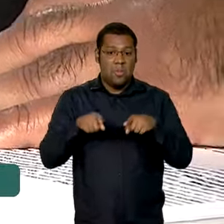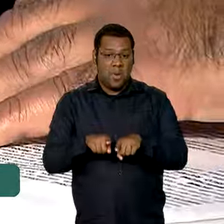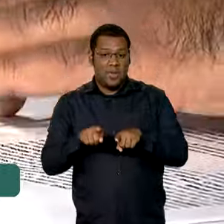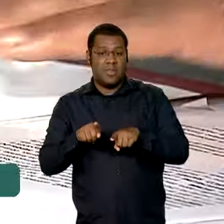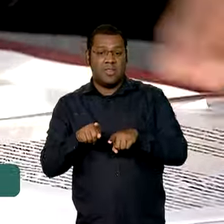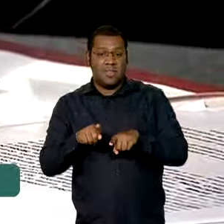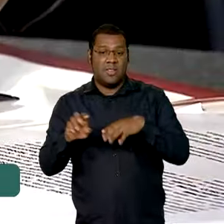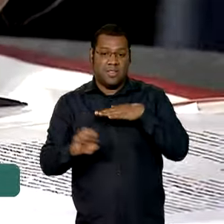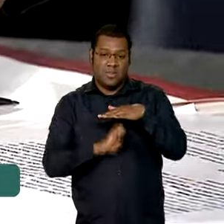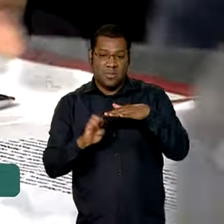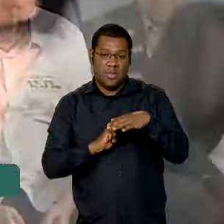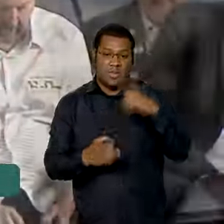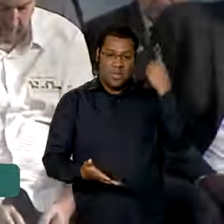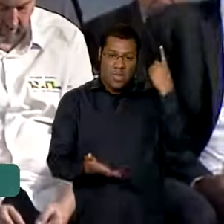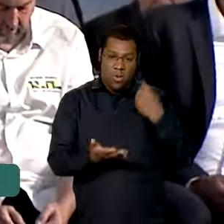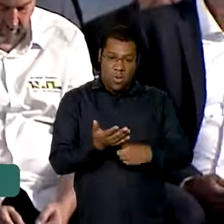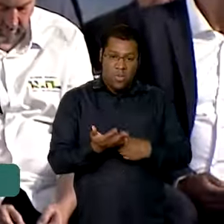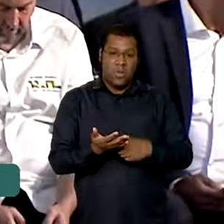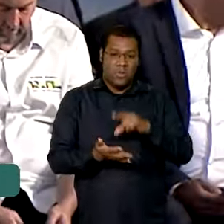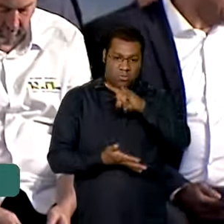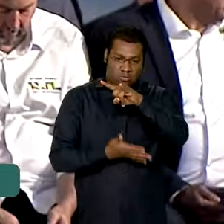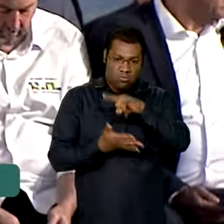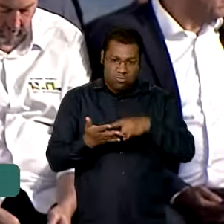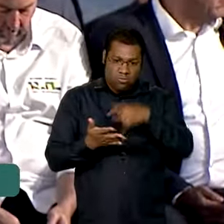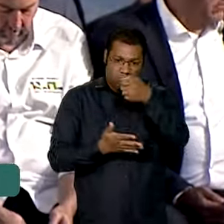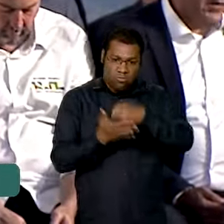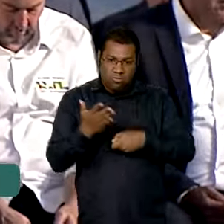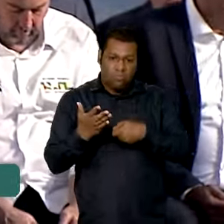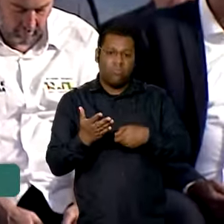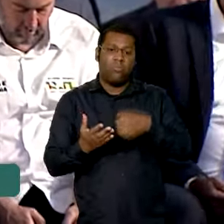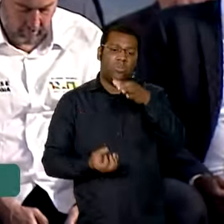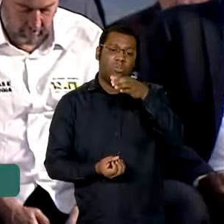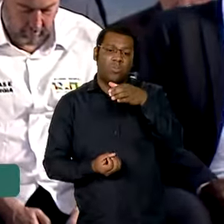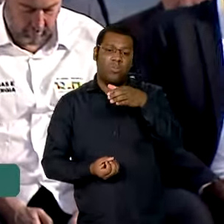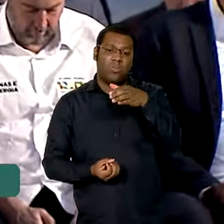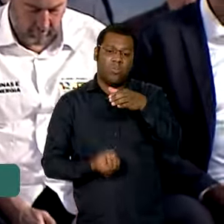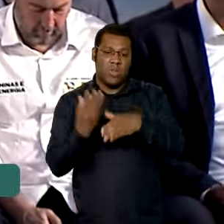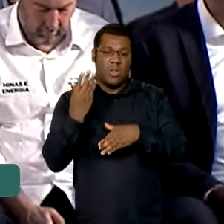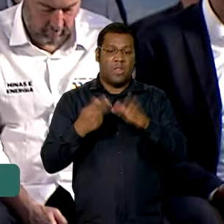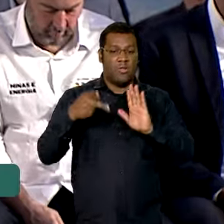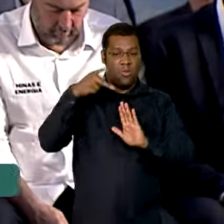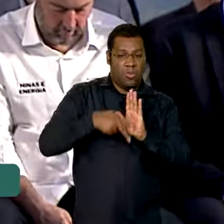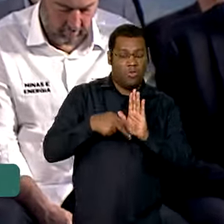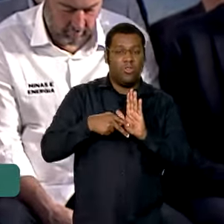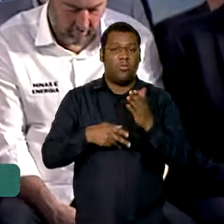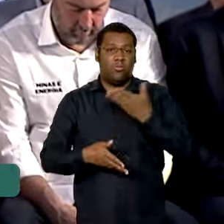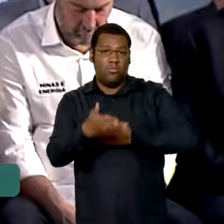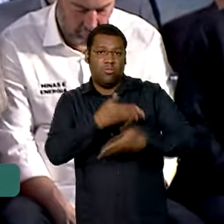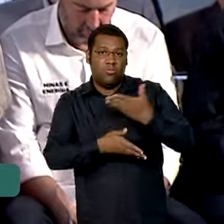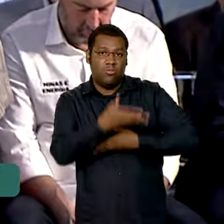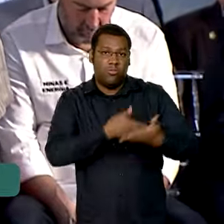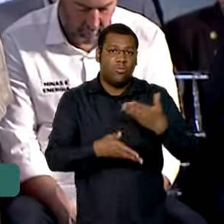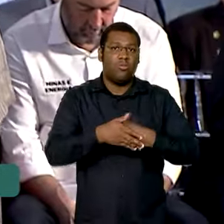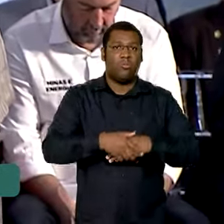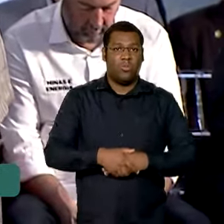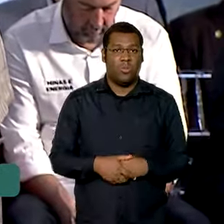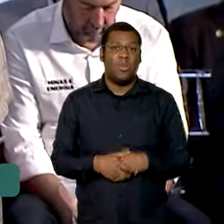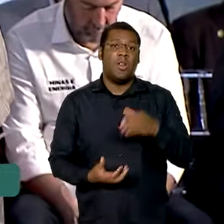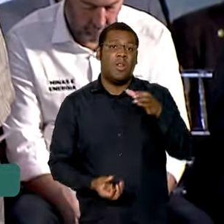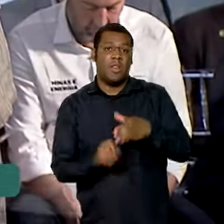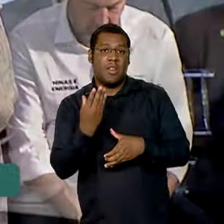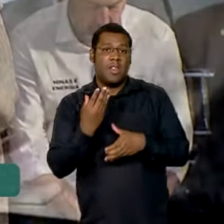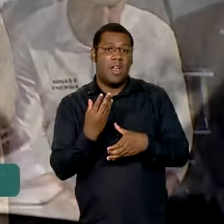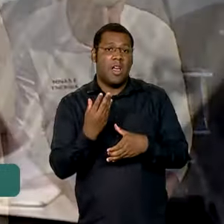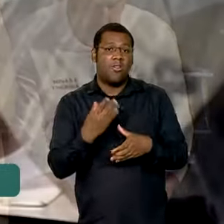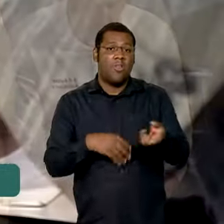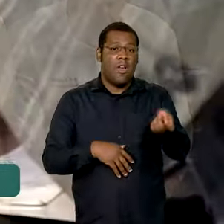protocolo de intenções para desenvolver um programa de cooperação mútua, voltado para plataformas de produção